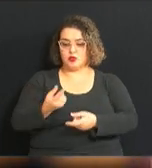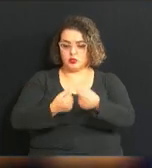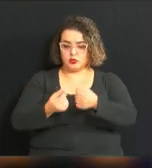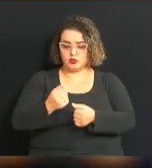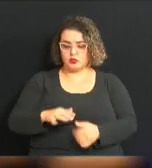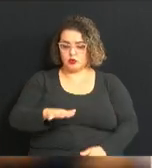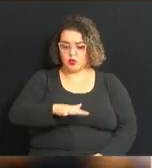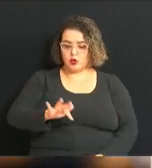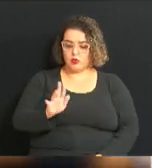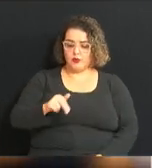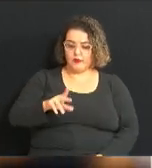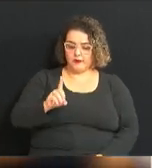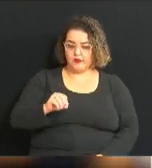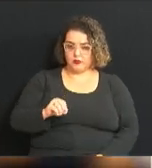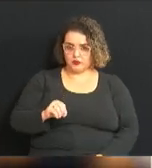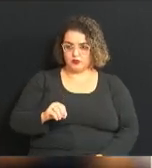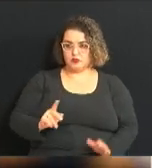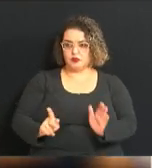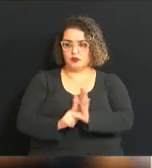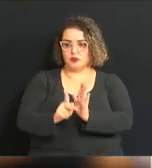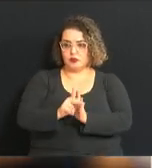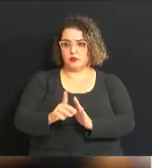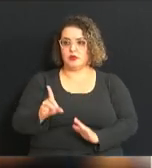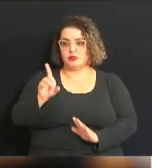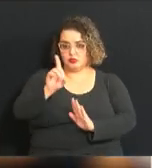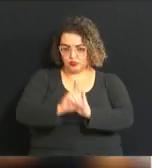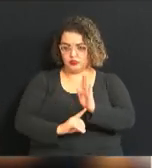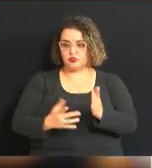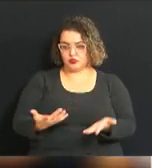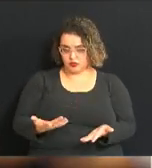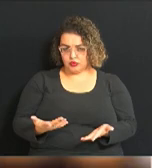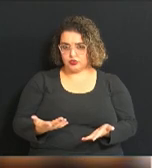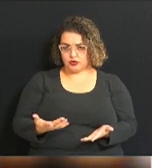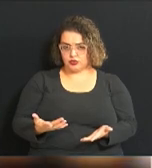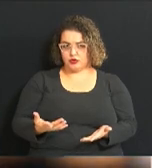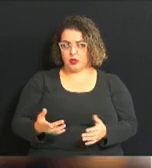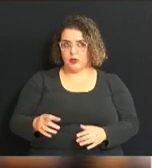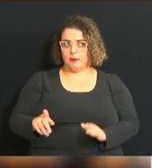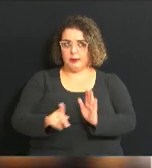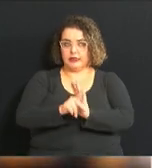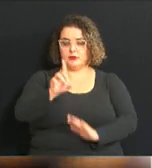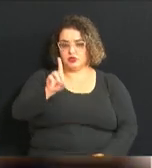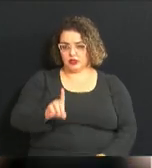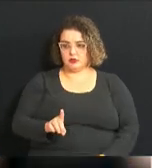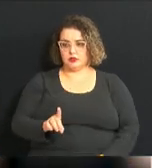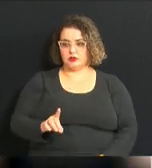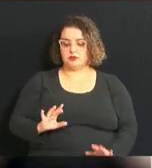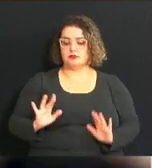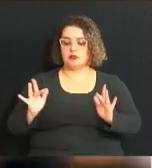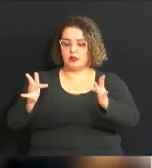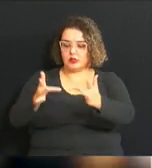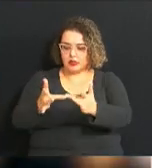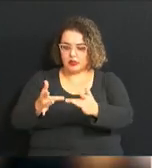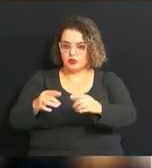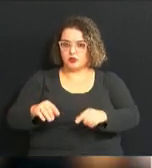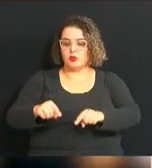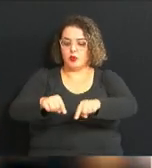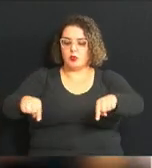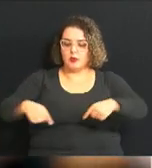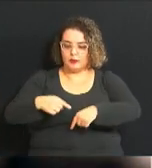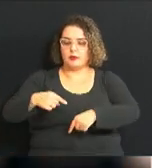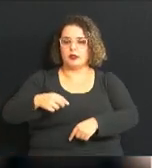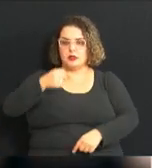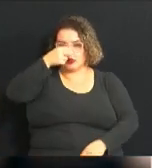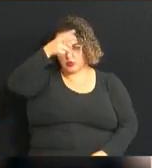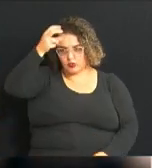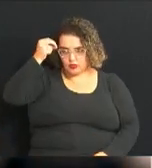Desenvolvimento Urbano, pelo plano diretor, ele está ligado ao gabinete do prefeito. E o intuito de trazer o